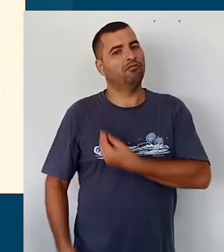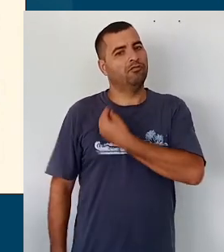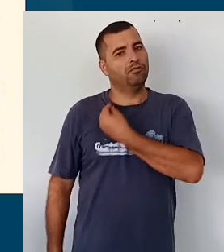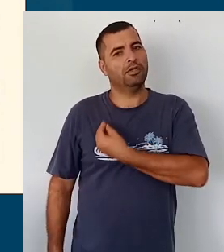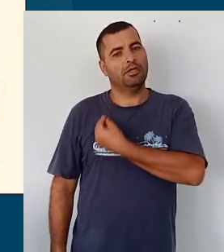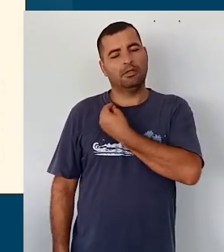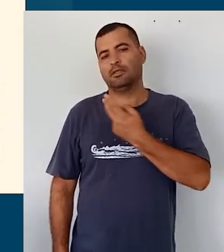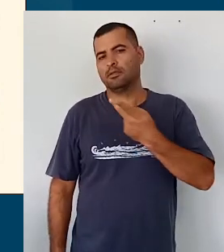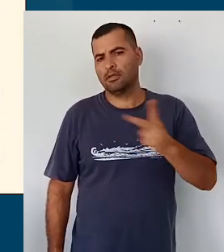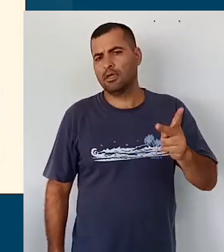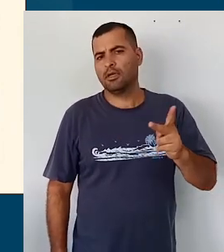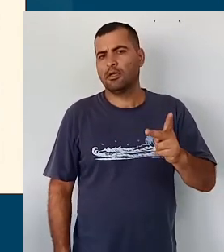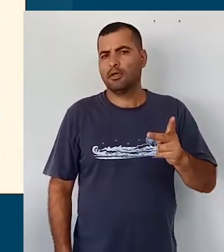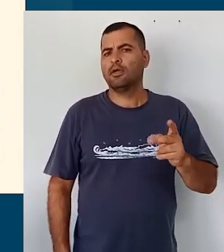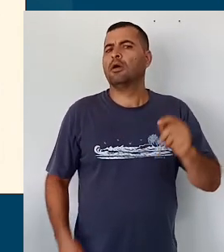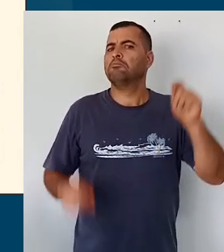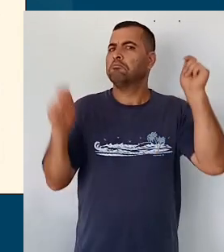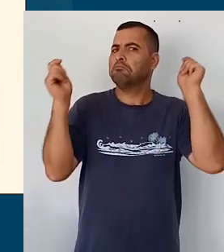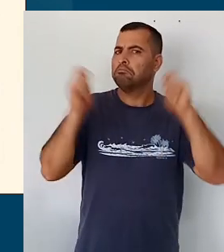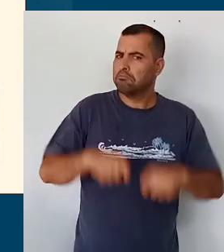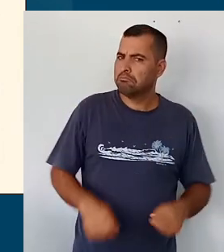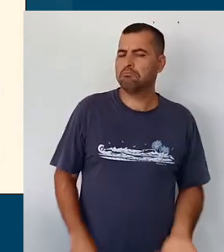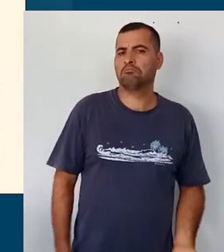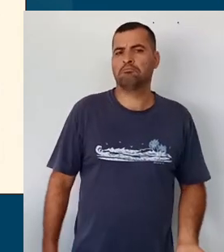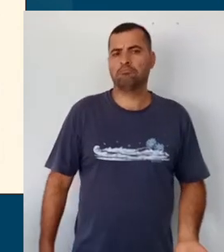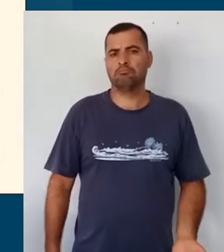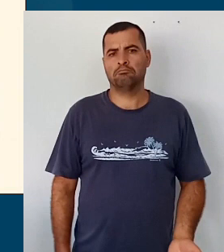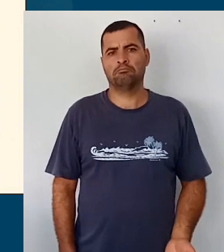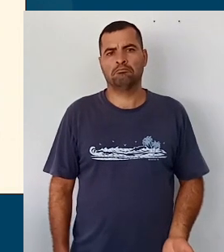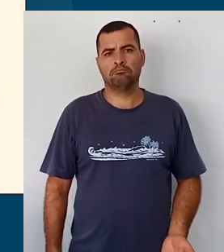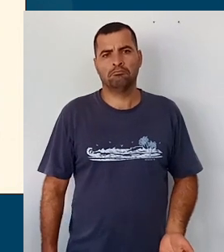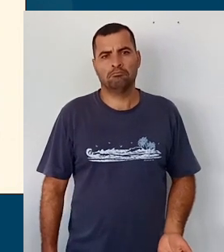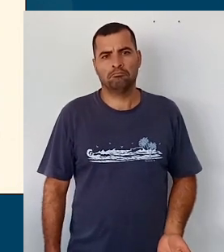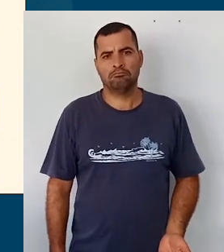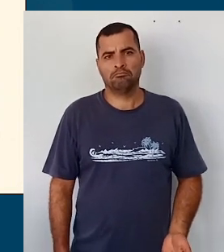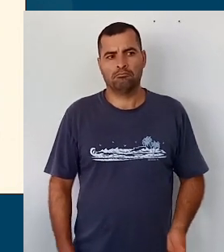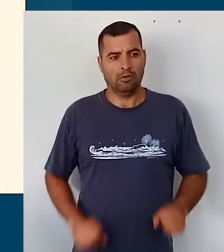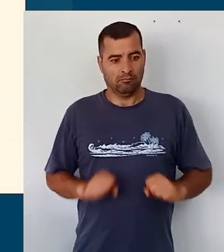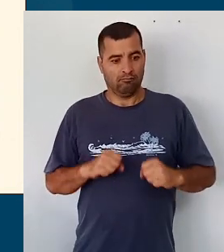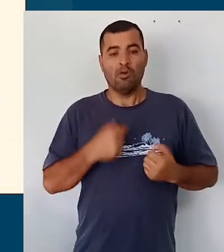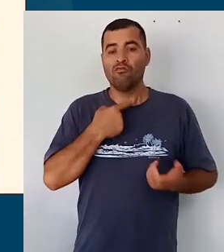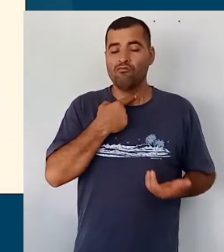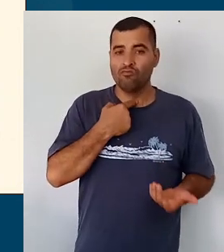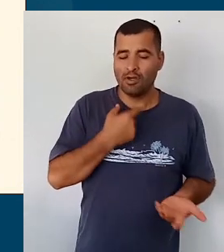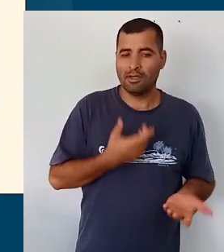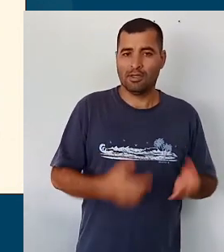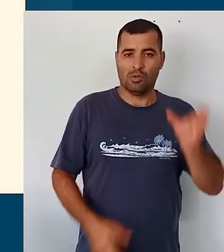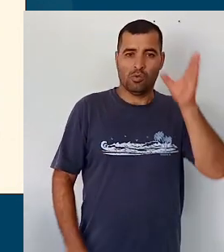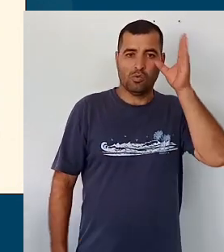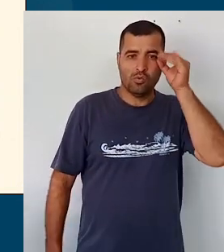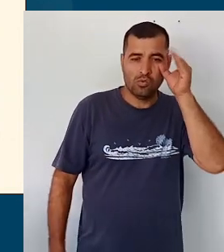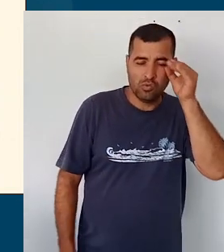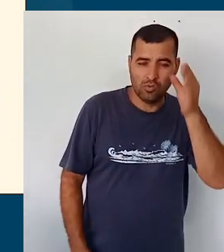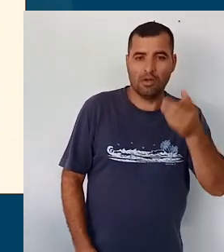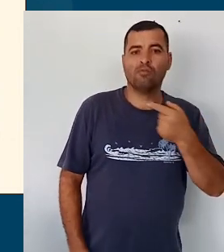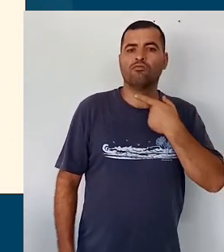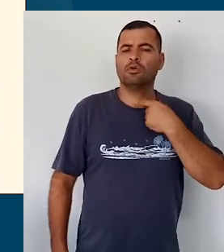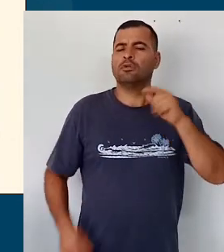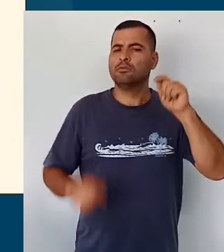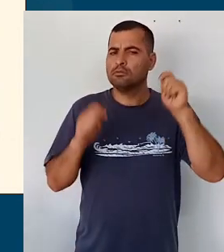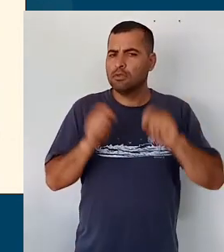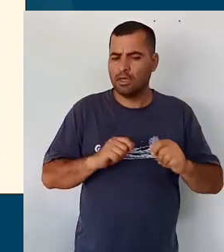de uma maneira muito competente, muito instigada, curiosa, e que ele consiga